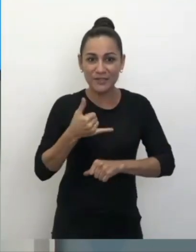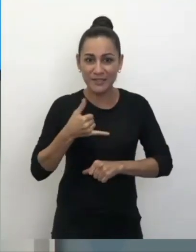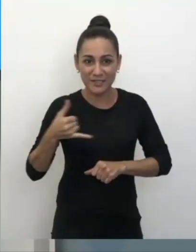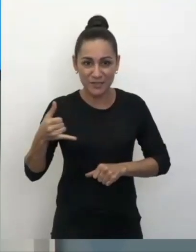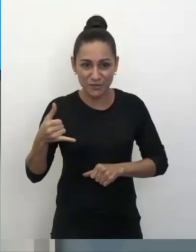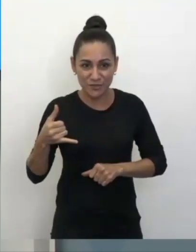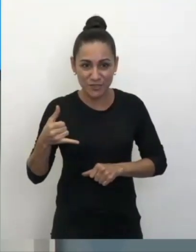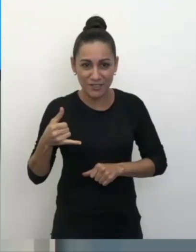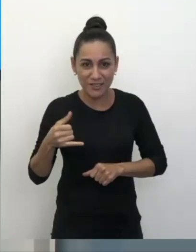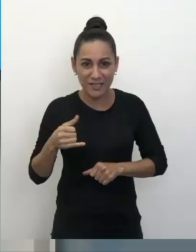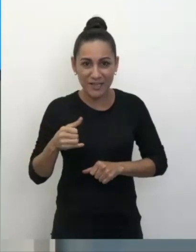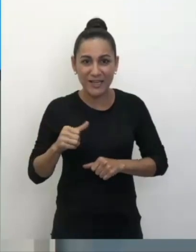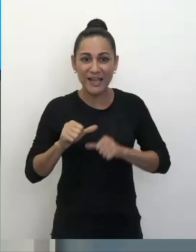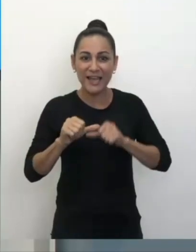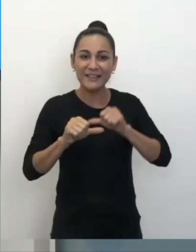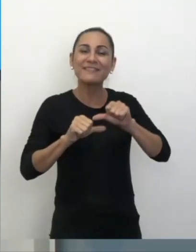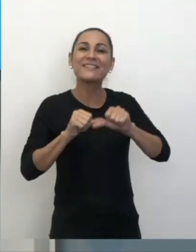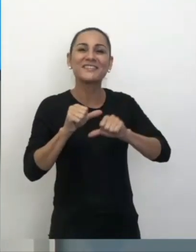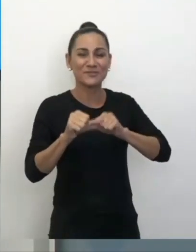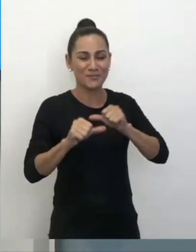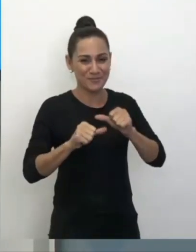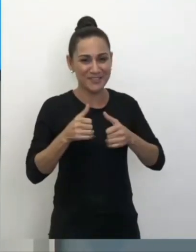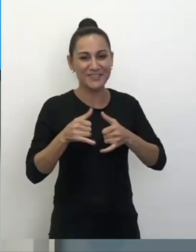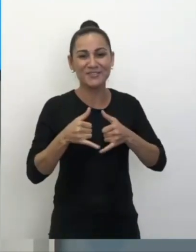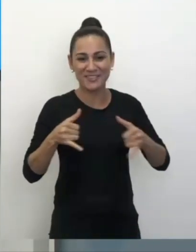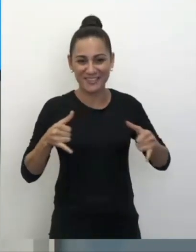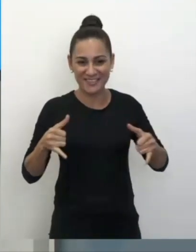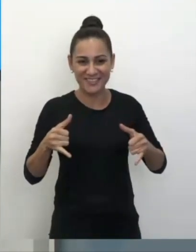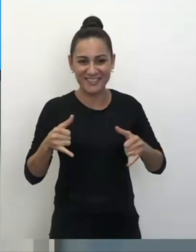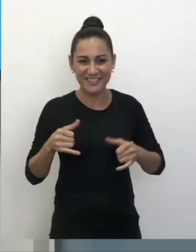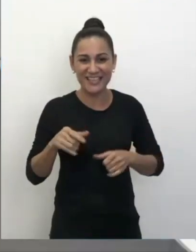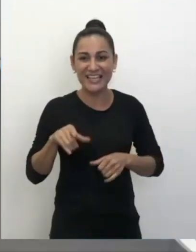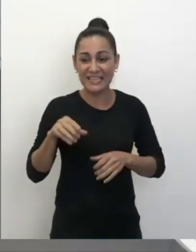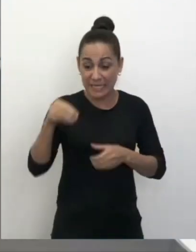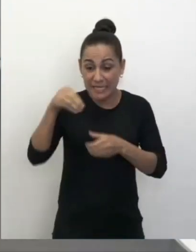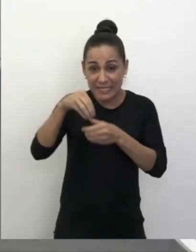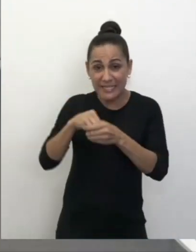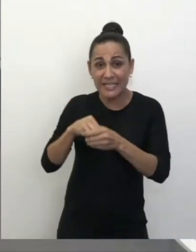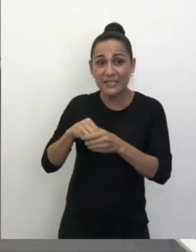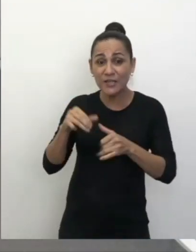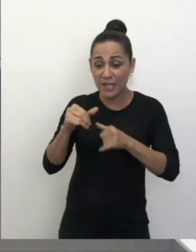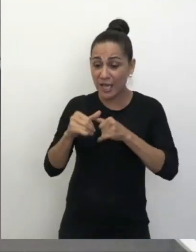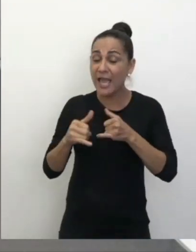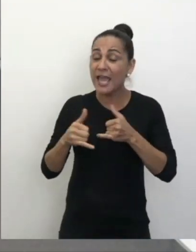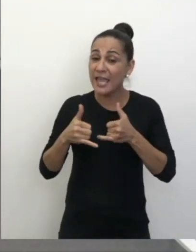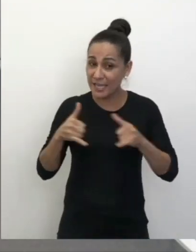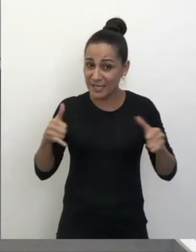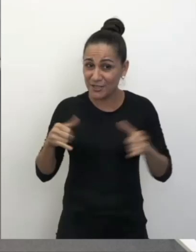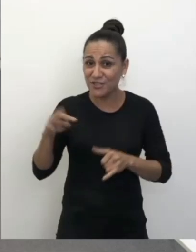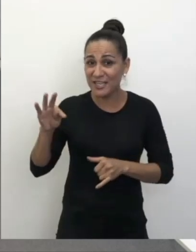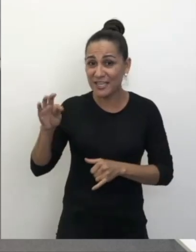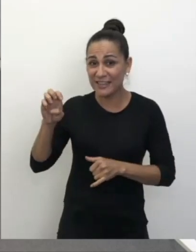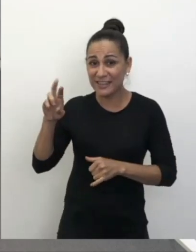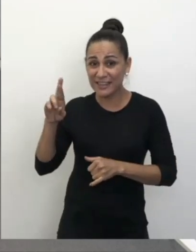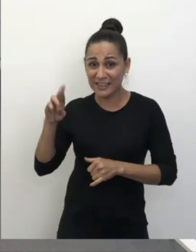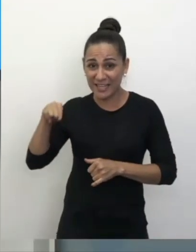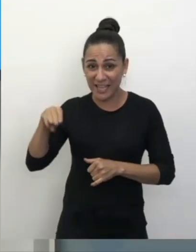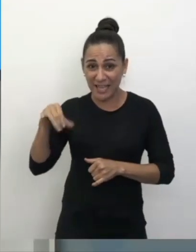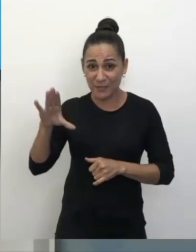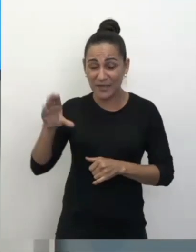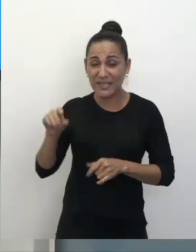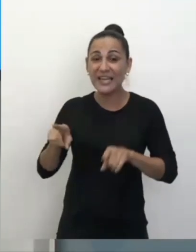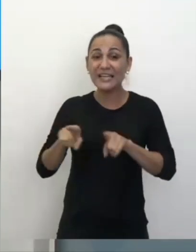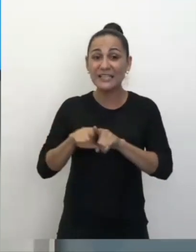É uma transformação de energia que acontece aqui, Aí tem energia térmica aí. Térmica, né? Tem a questão também da